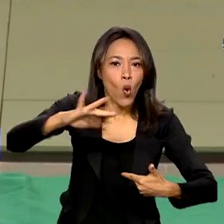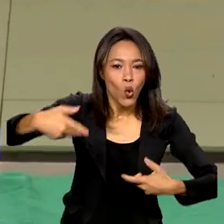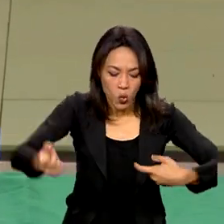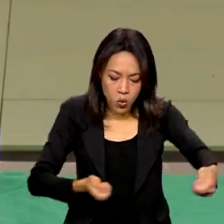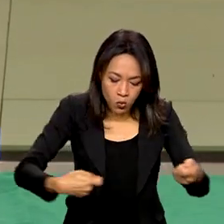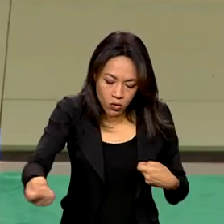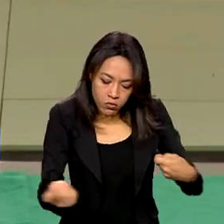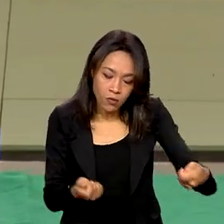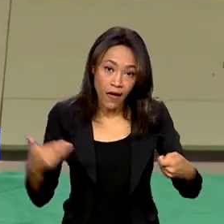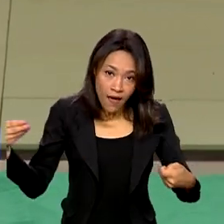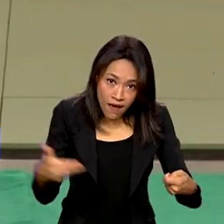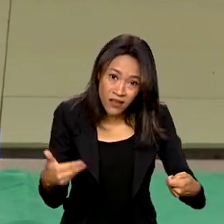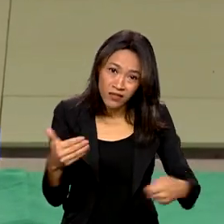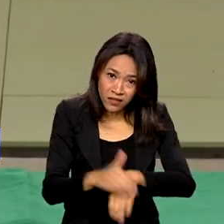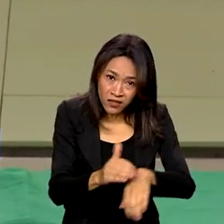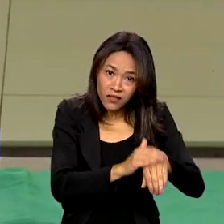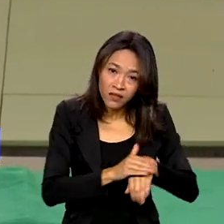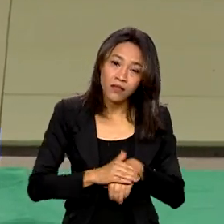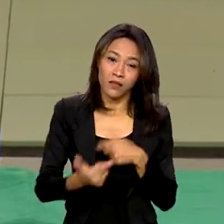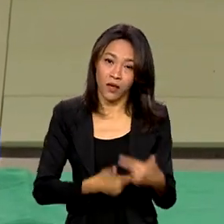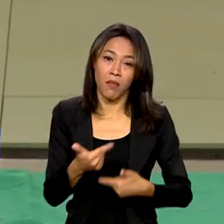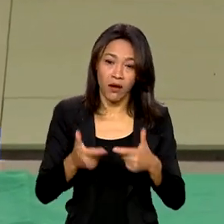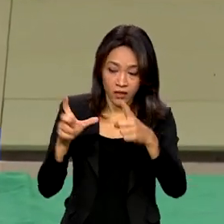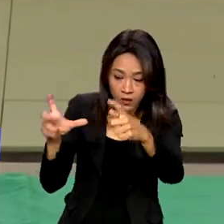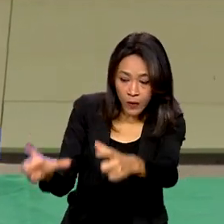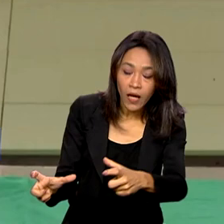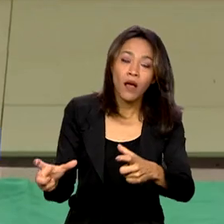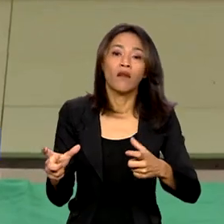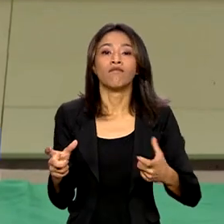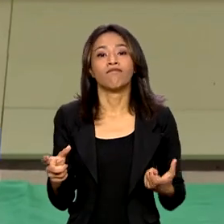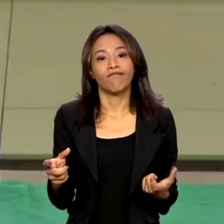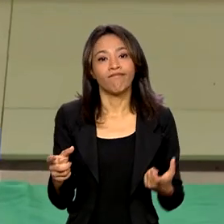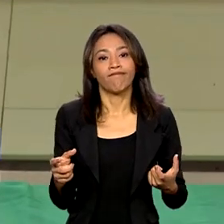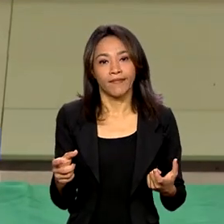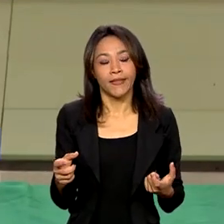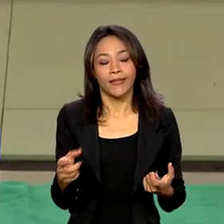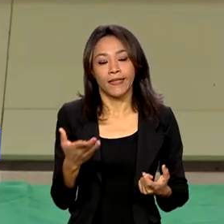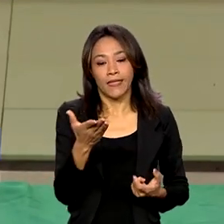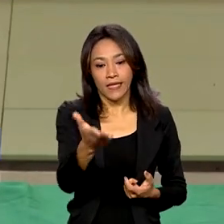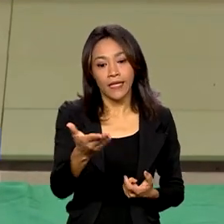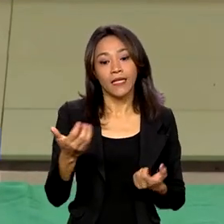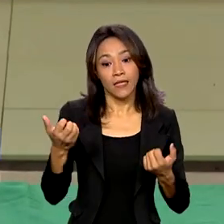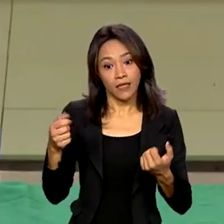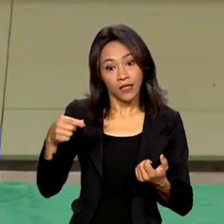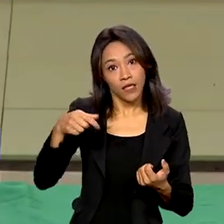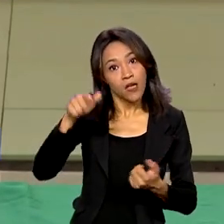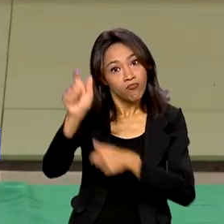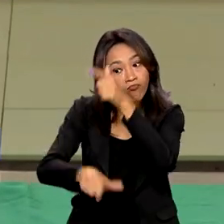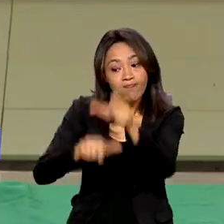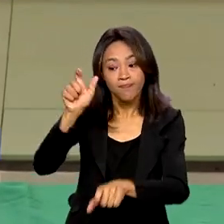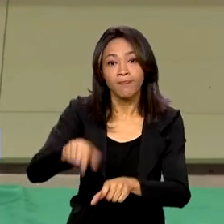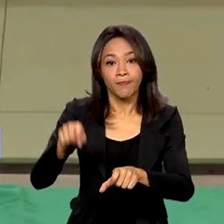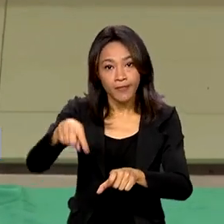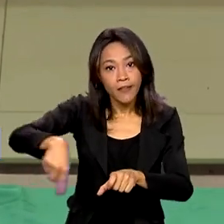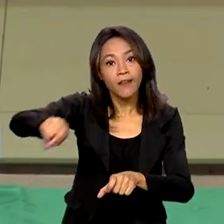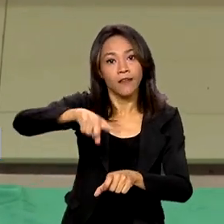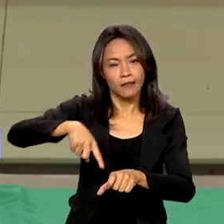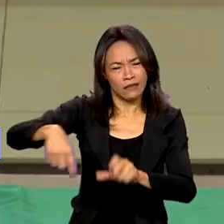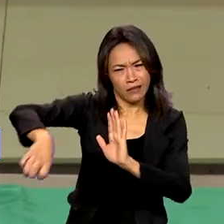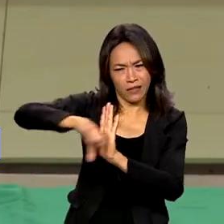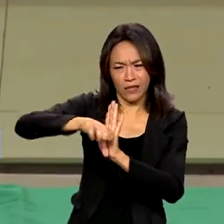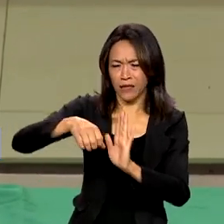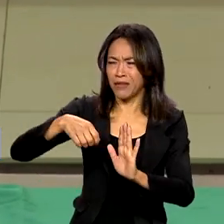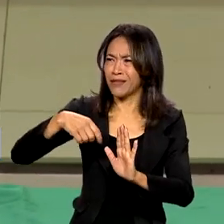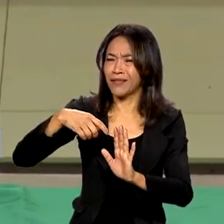garimpeira nesta área, a diminuição dos próprios garimpeiros cometendo crimes